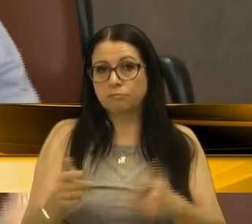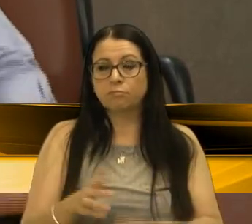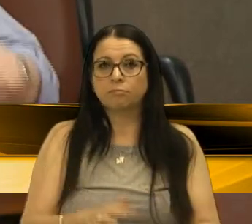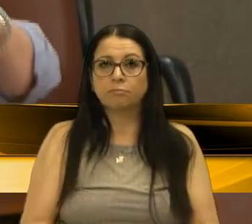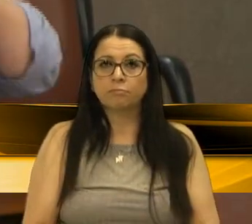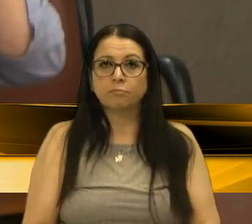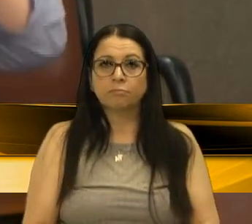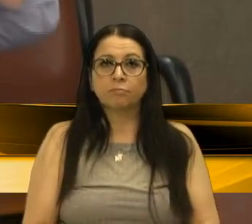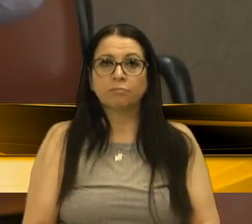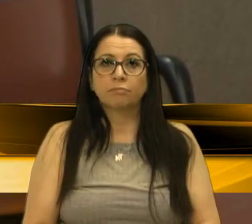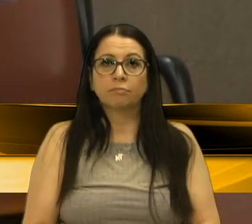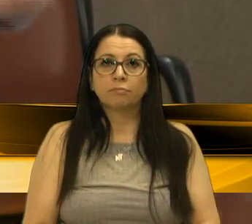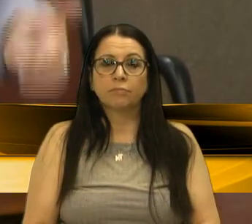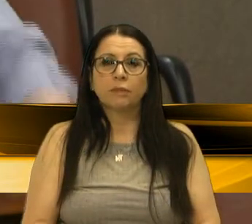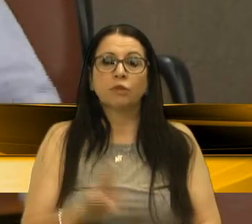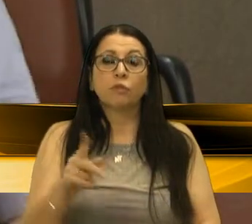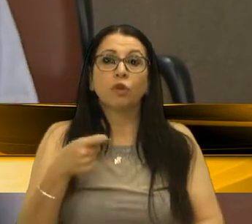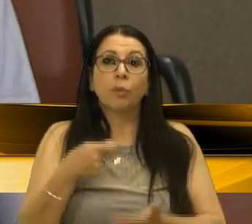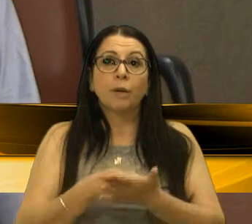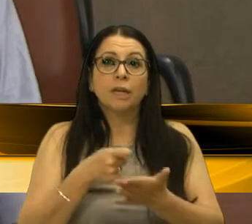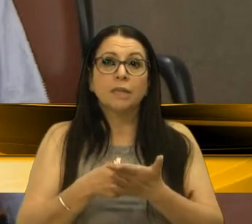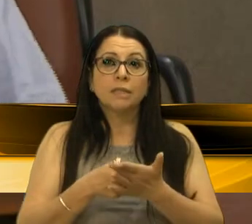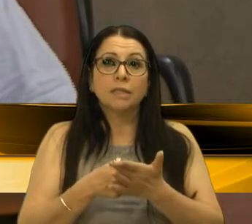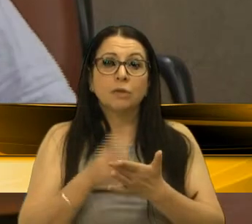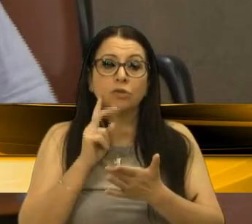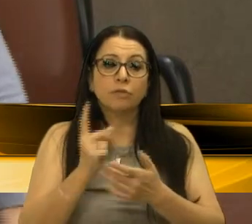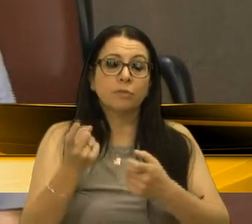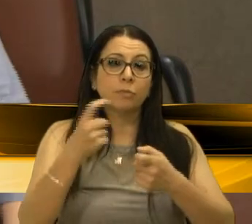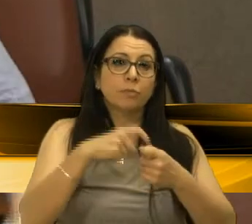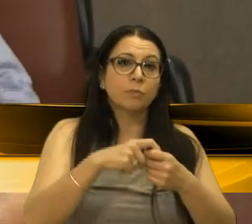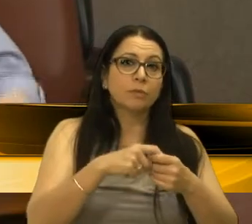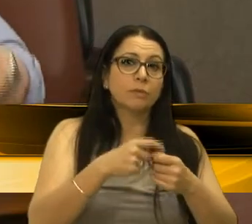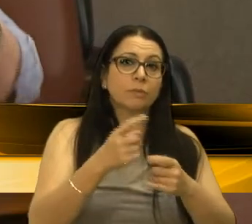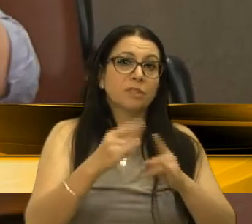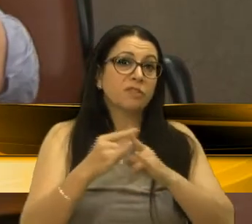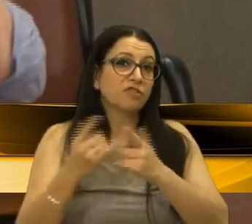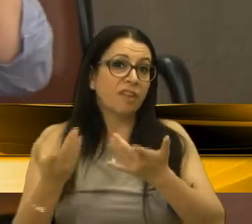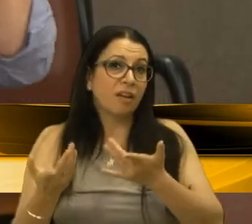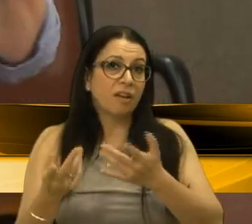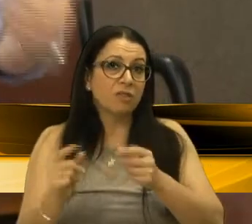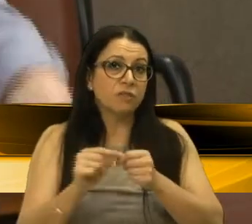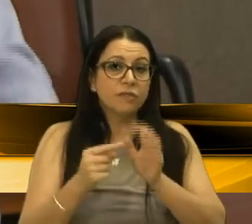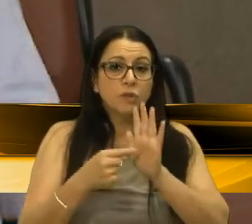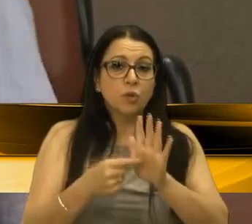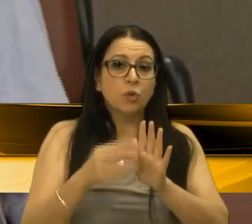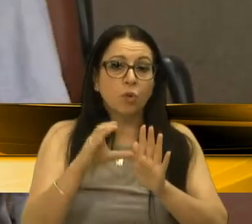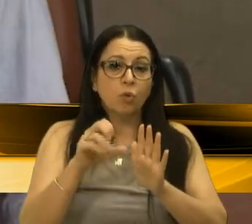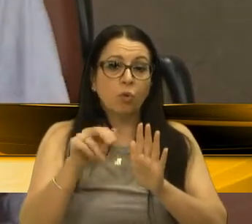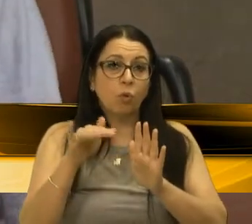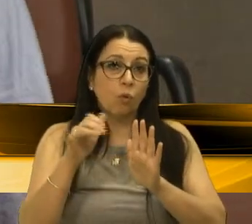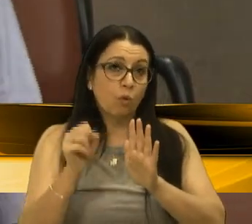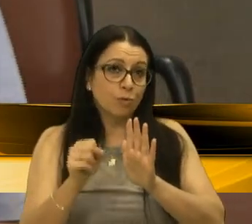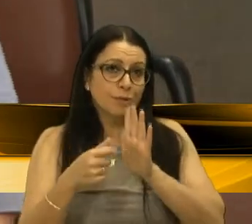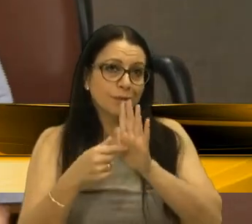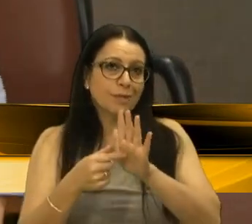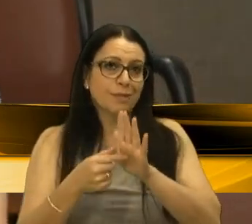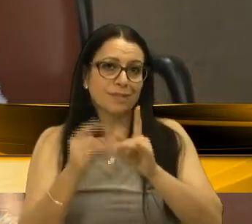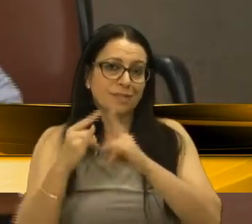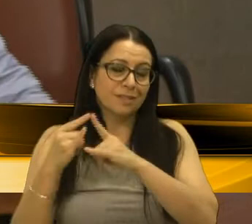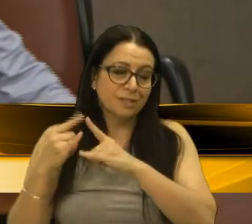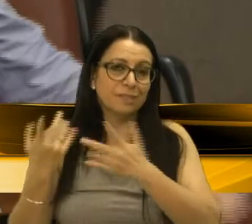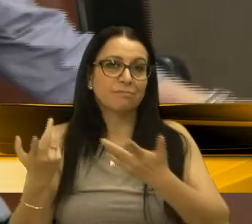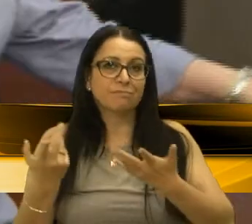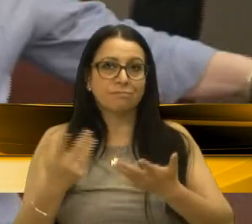Aí você fica com a obrigação de fazer o repasse para as entidades, de fazer prestação de contas para as entidades, e assim por diante.